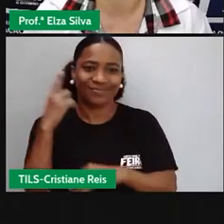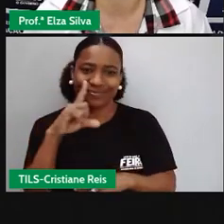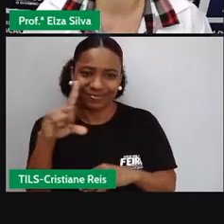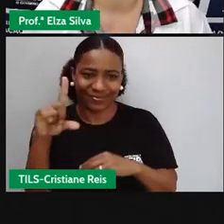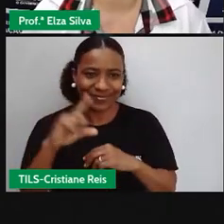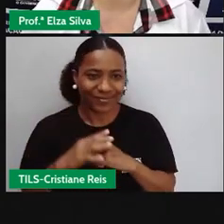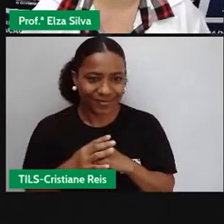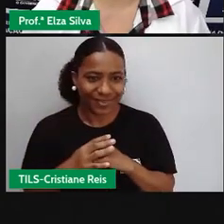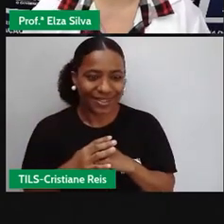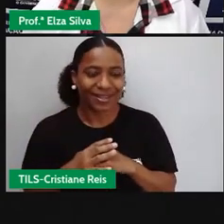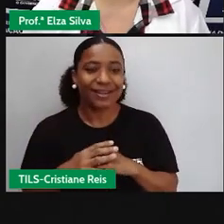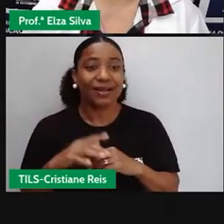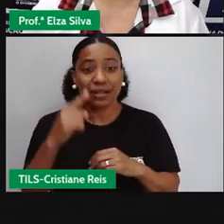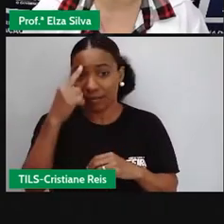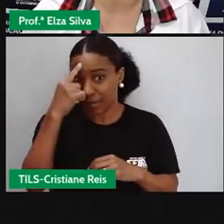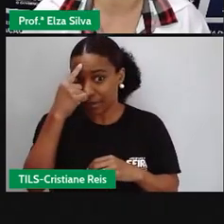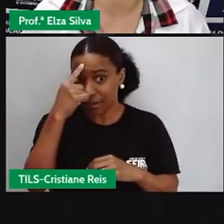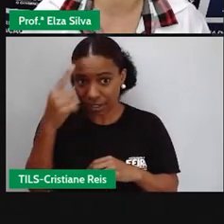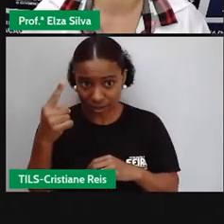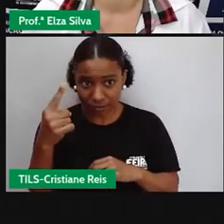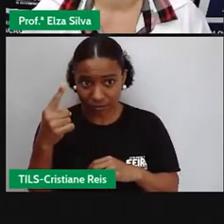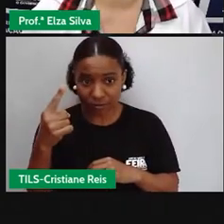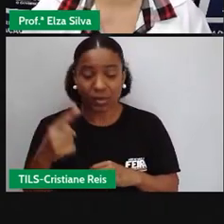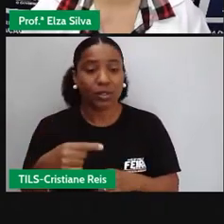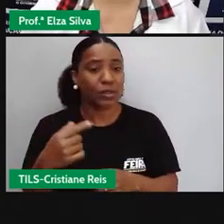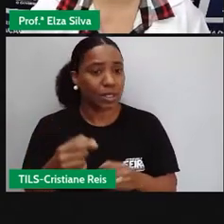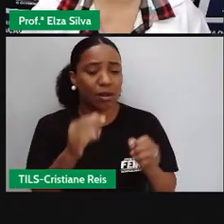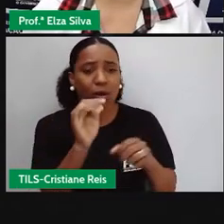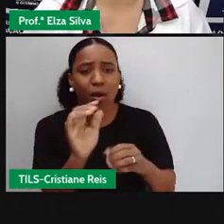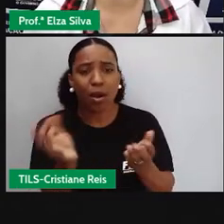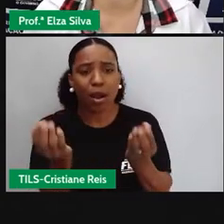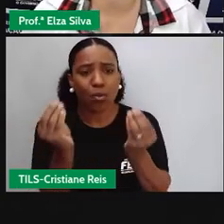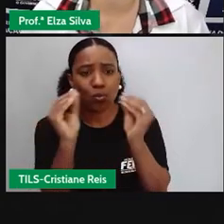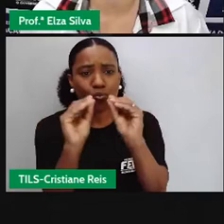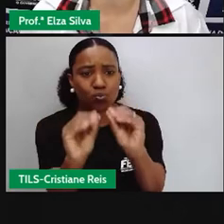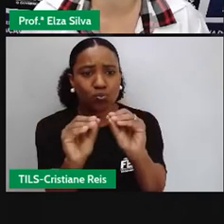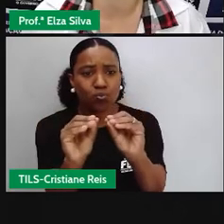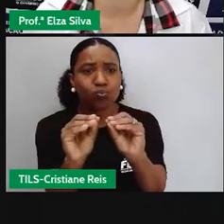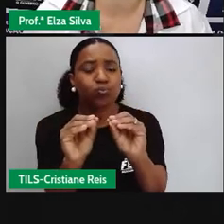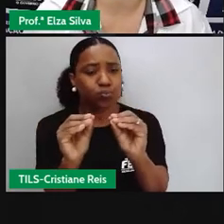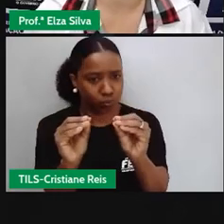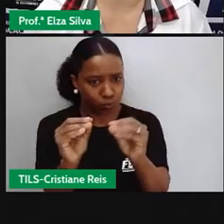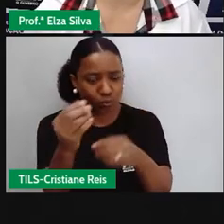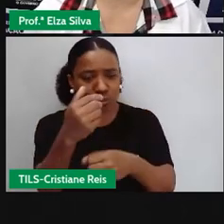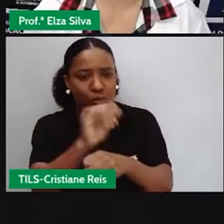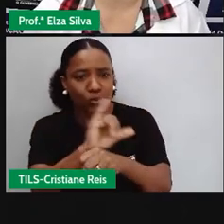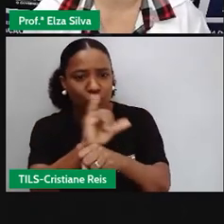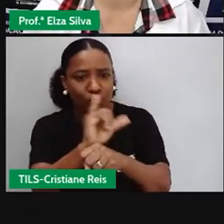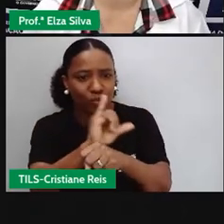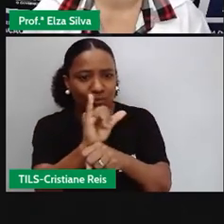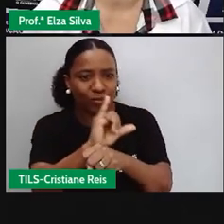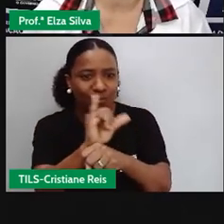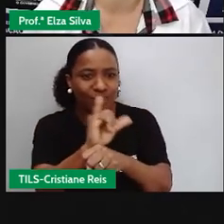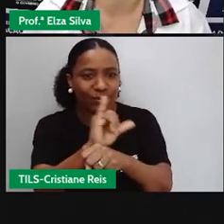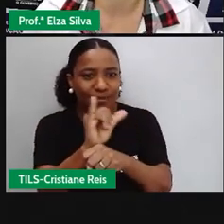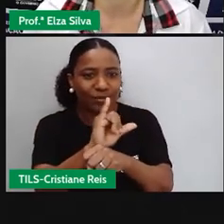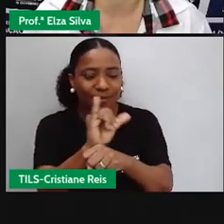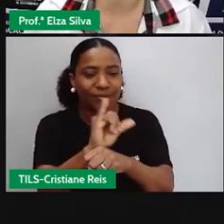as aulas que nós deixamos gravadas, elas estarão disponíveis no YouTube e no canal da Seduc,